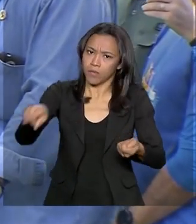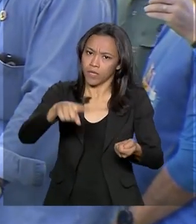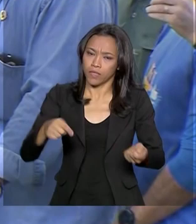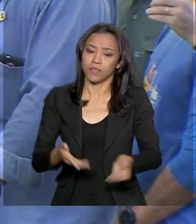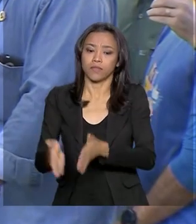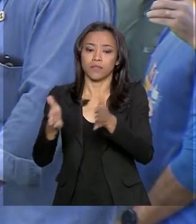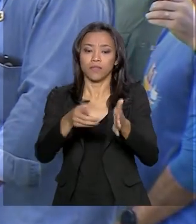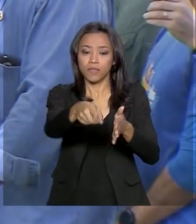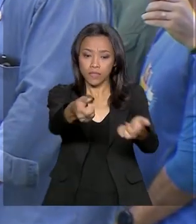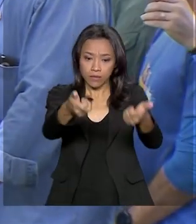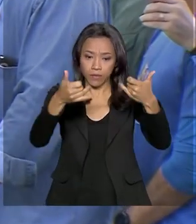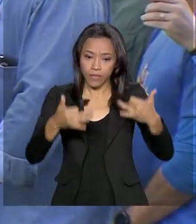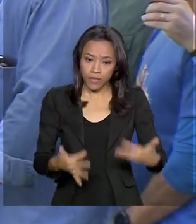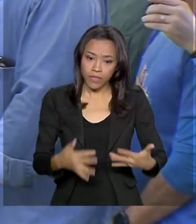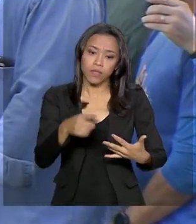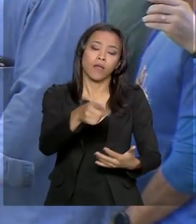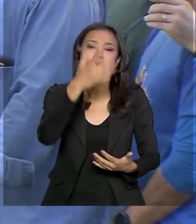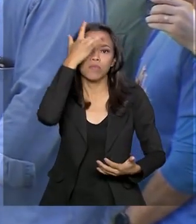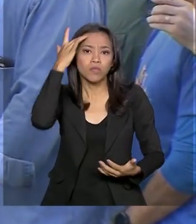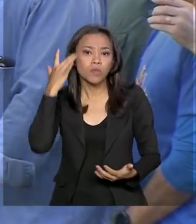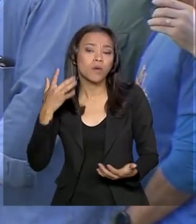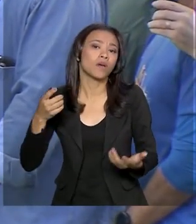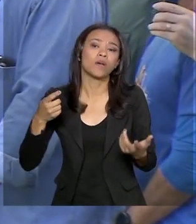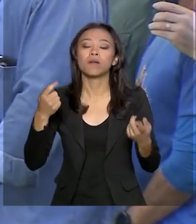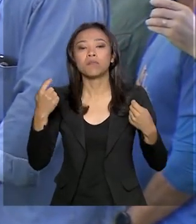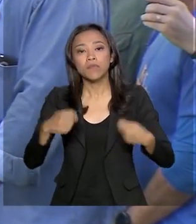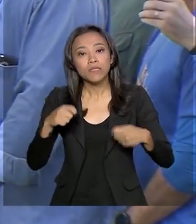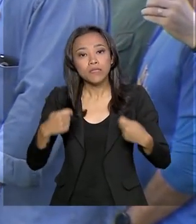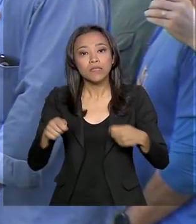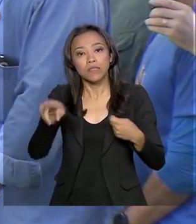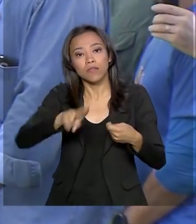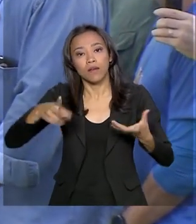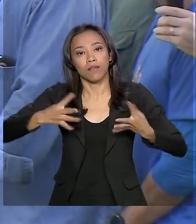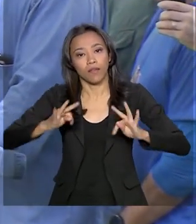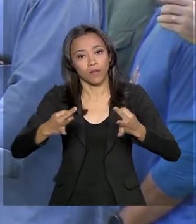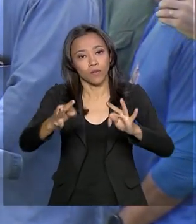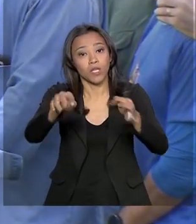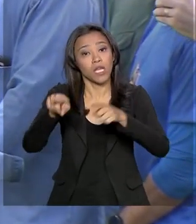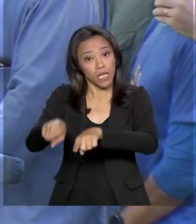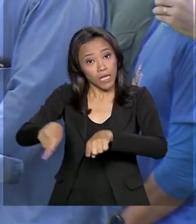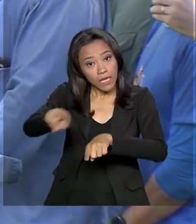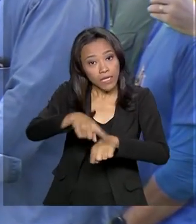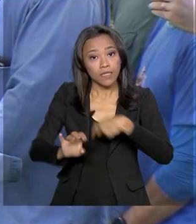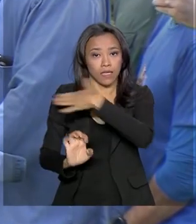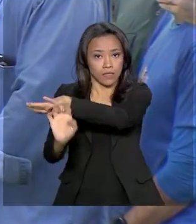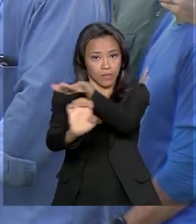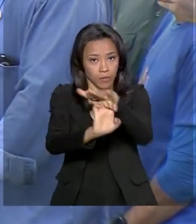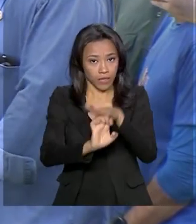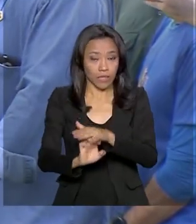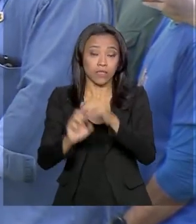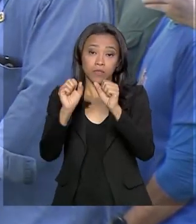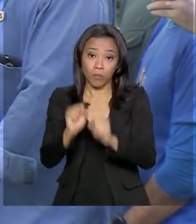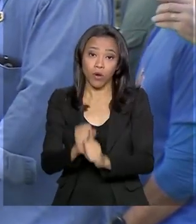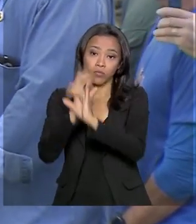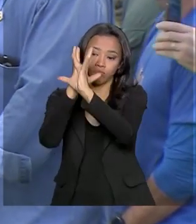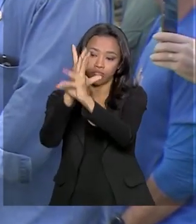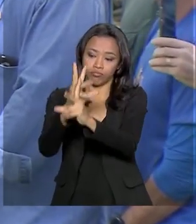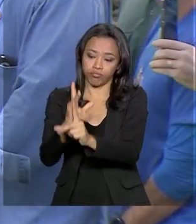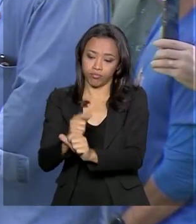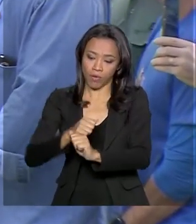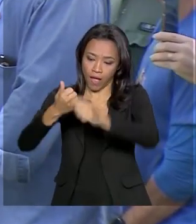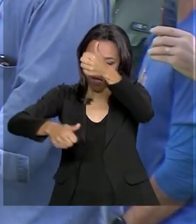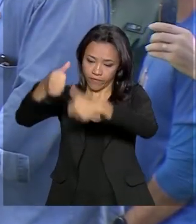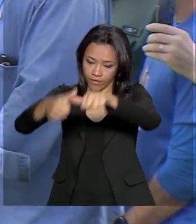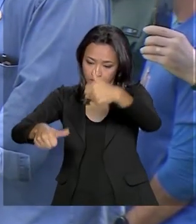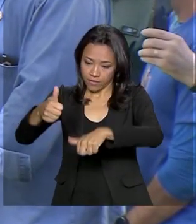aperfeiçoa, se moderniza, eles podem agora publicar os seus balancetes no próprio